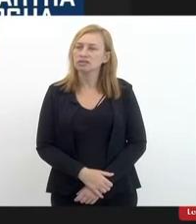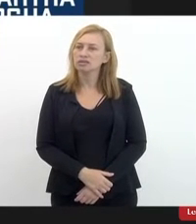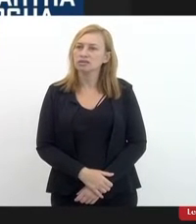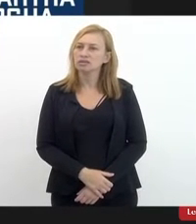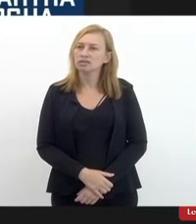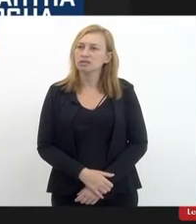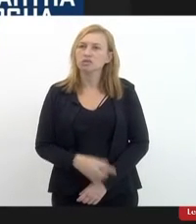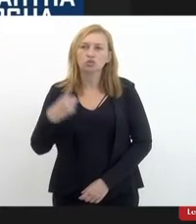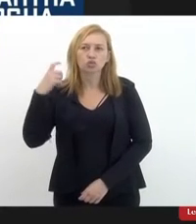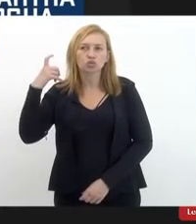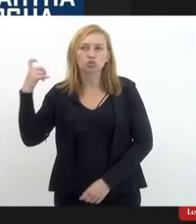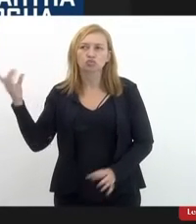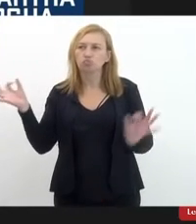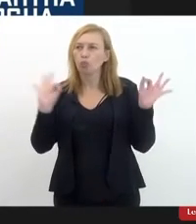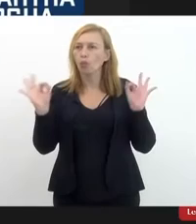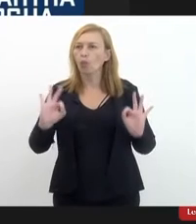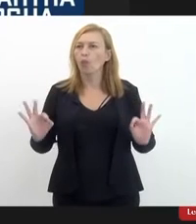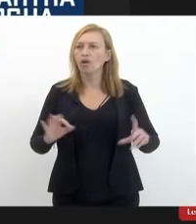está sem som.